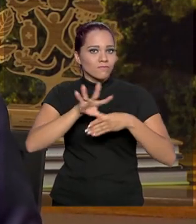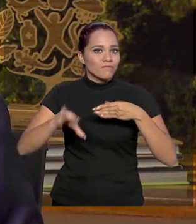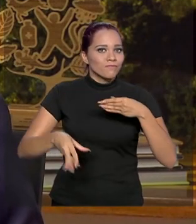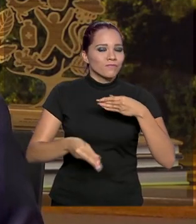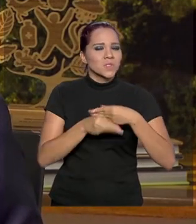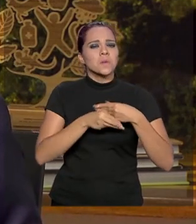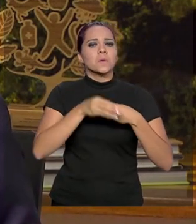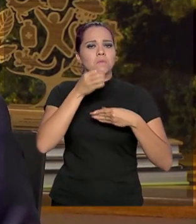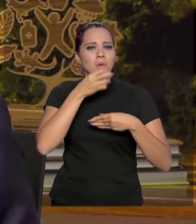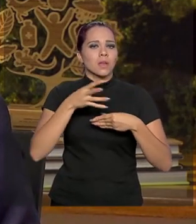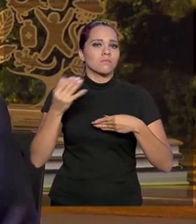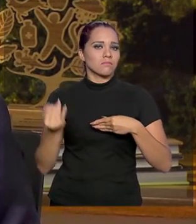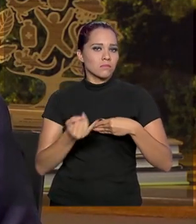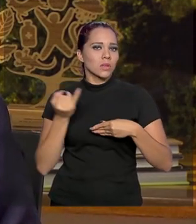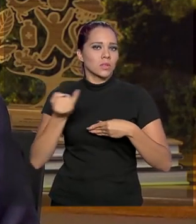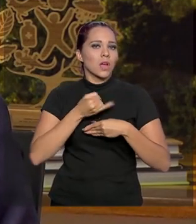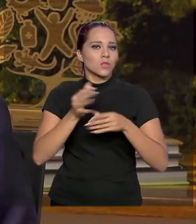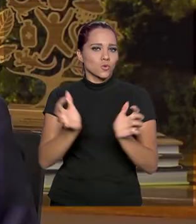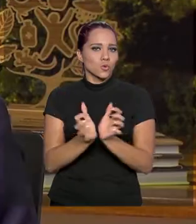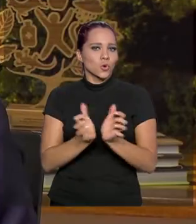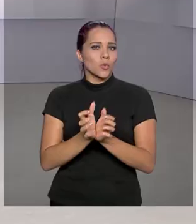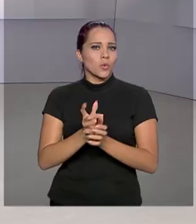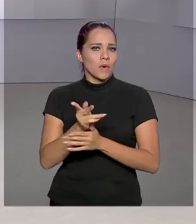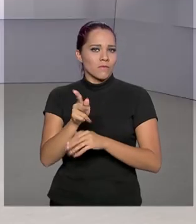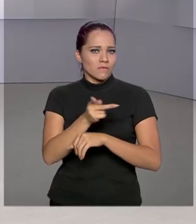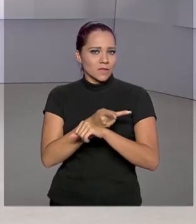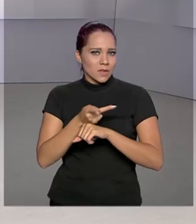substancial de equipe para fiscalização.